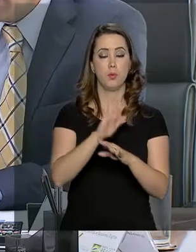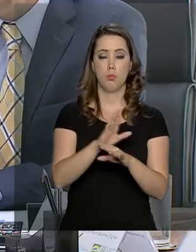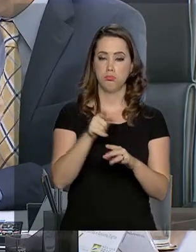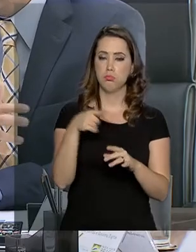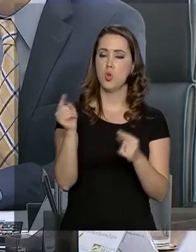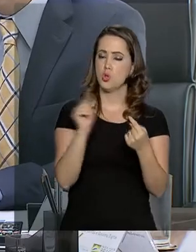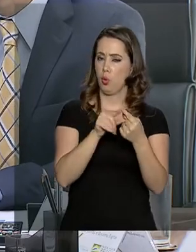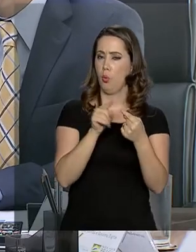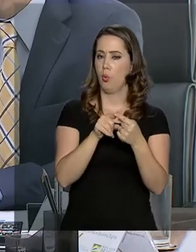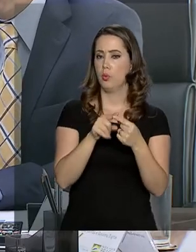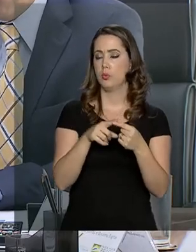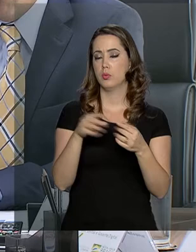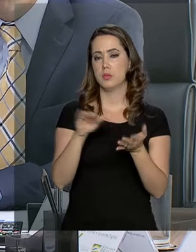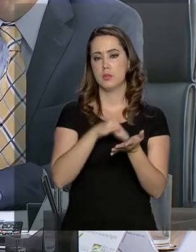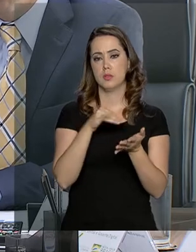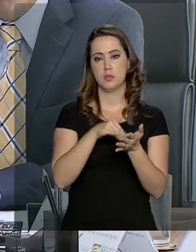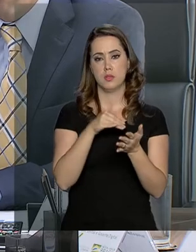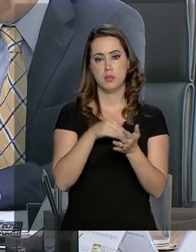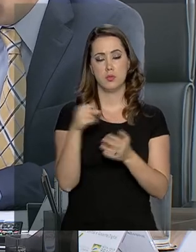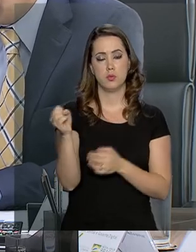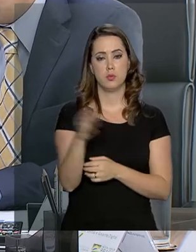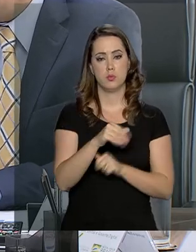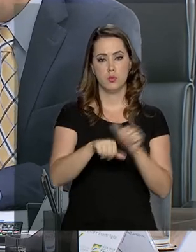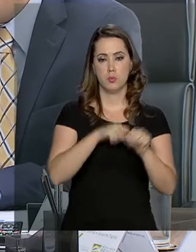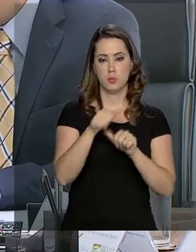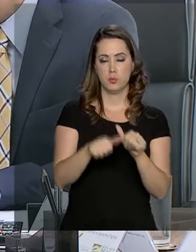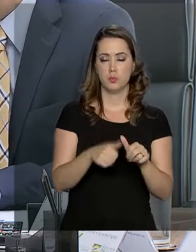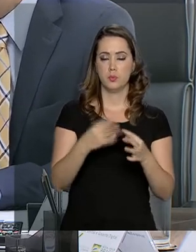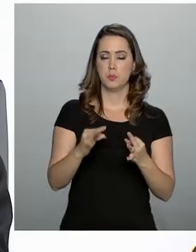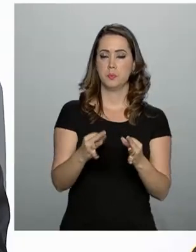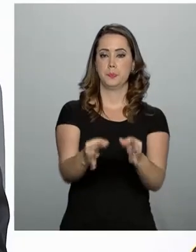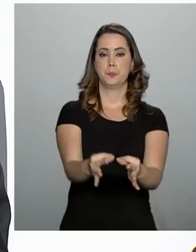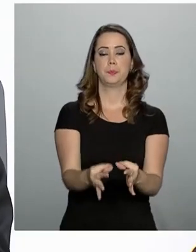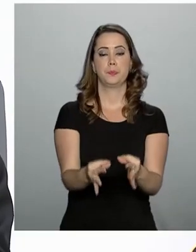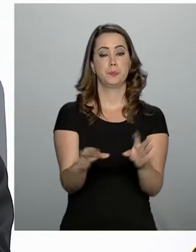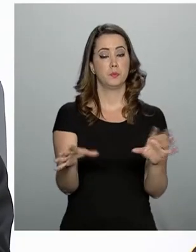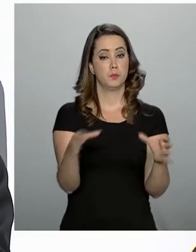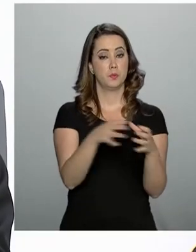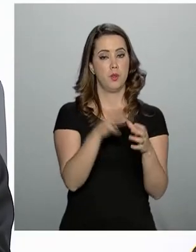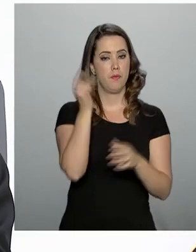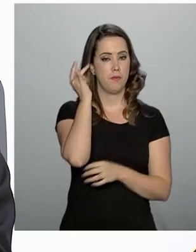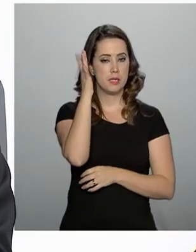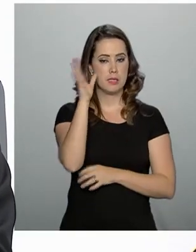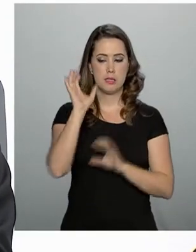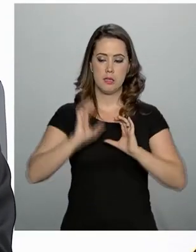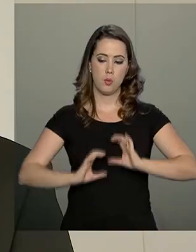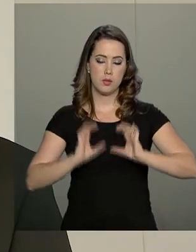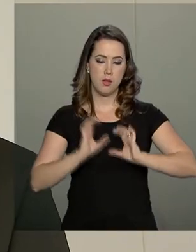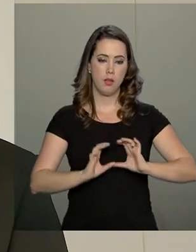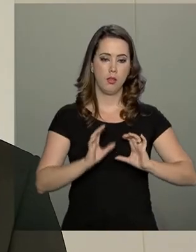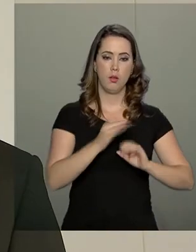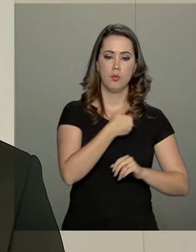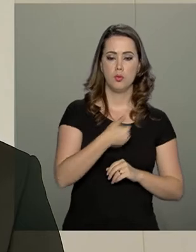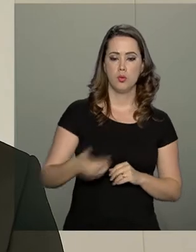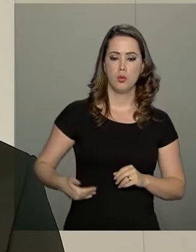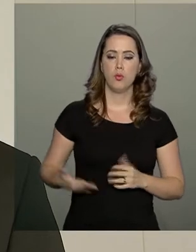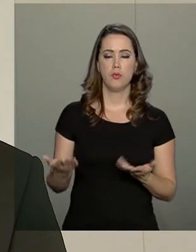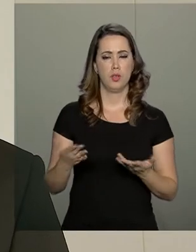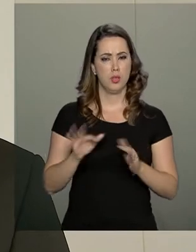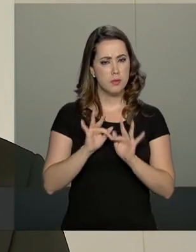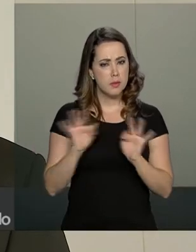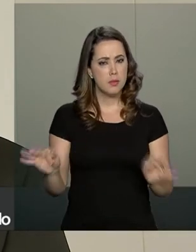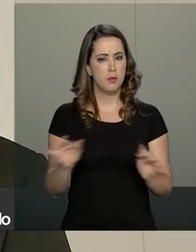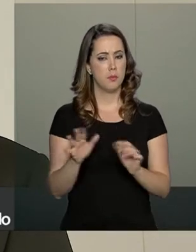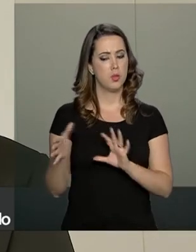Modernização do Estado. O governo criou o órgão para facilitar as relações entre os cidadãos e o Estado. É simplificar também